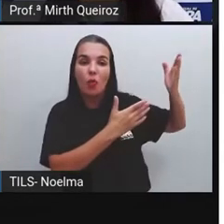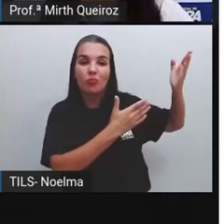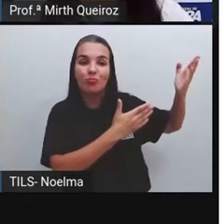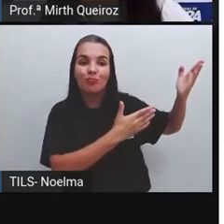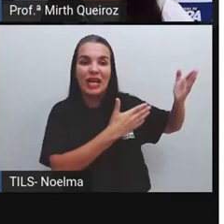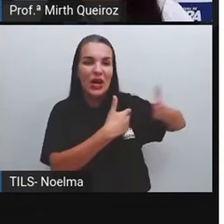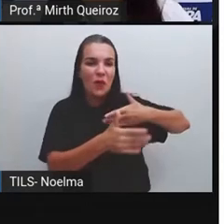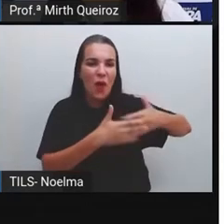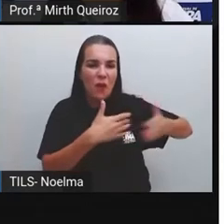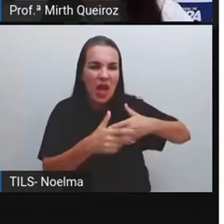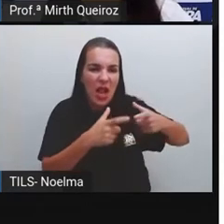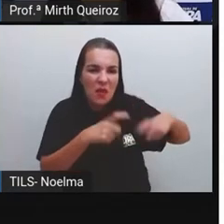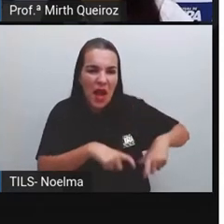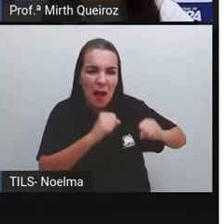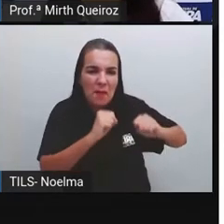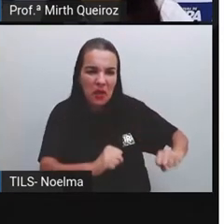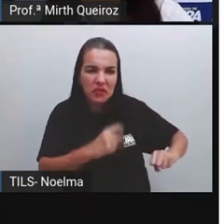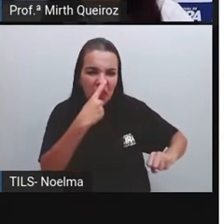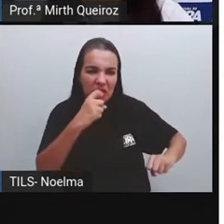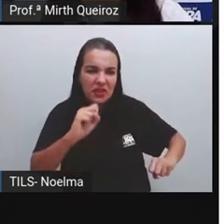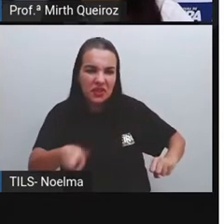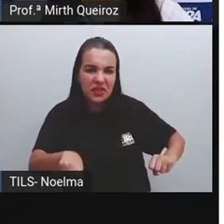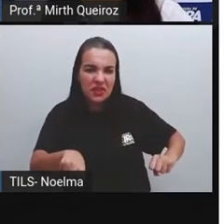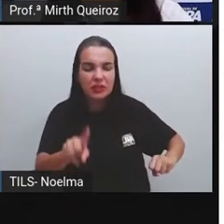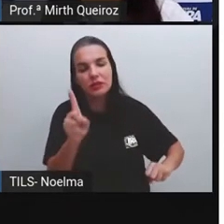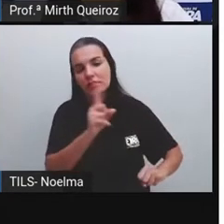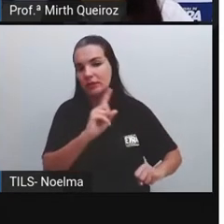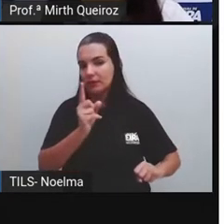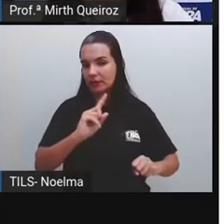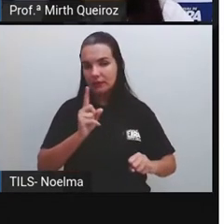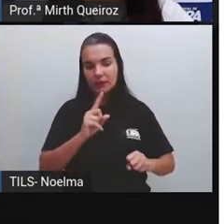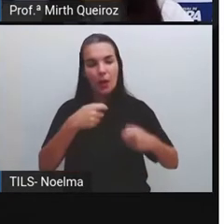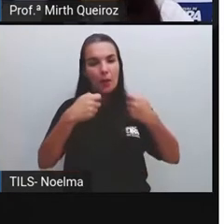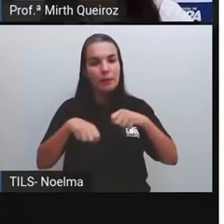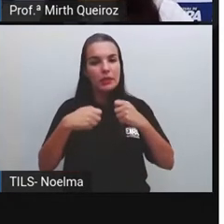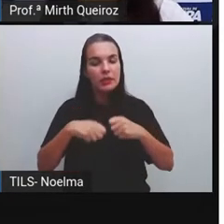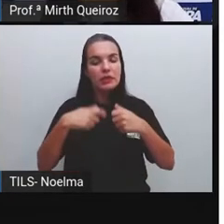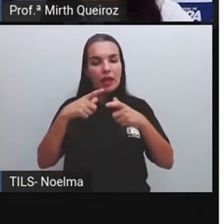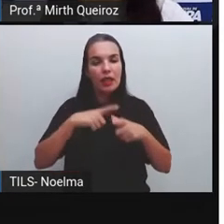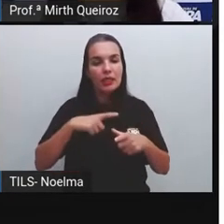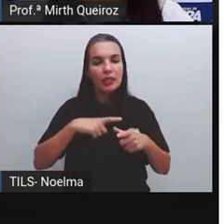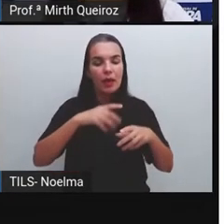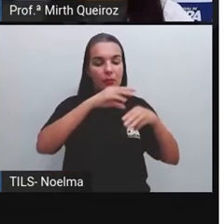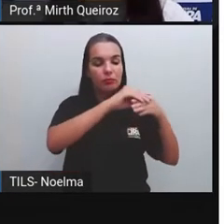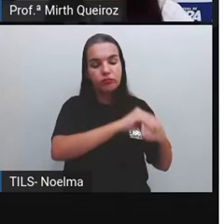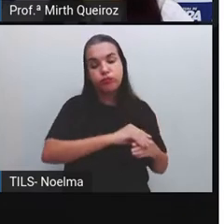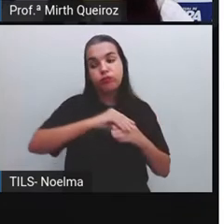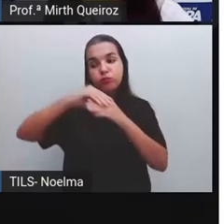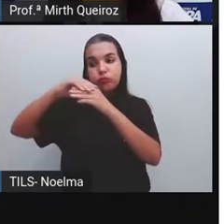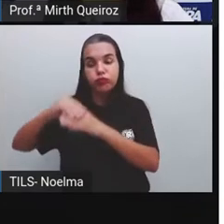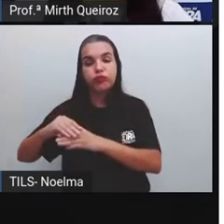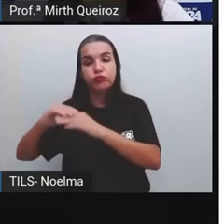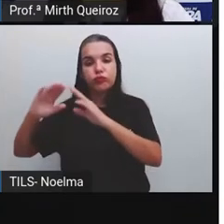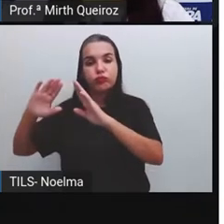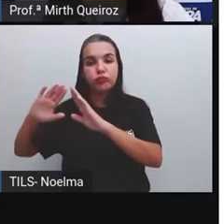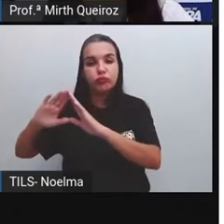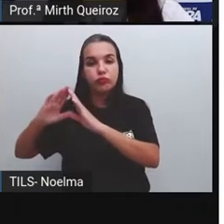deixar ali em qualquer lugar, Esses pneus, o ideal mesmo é que sejam recolhidos para serem reciclados, né?